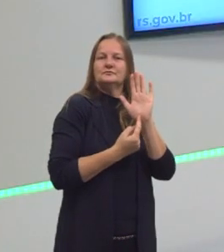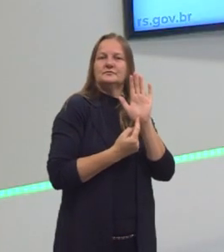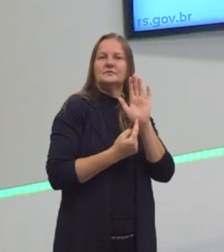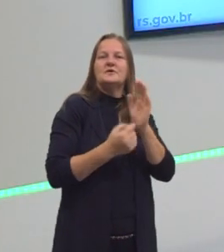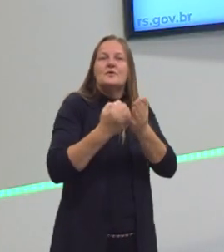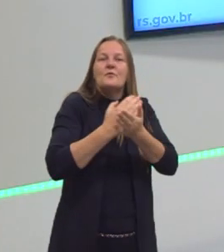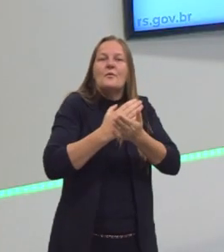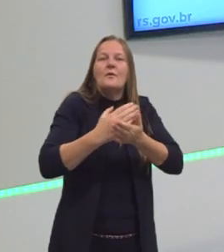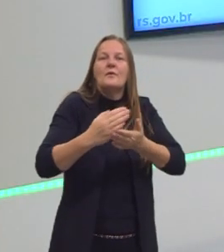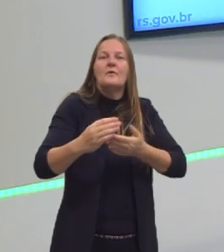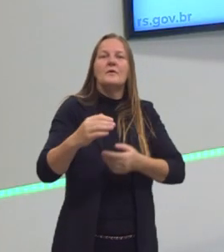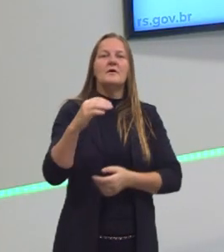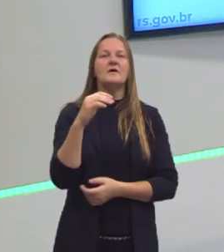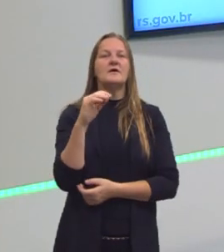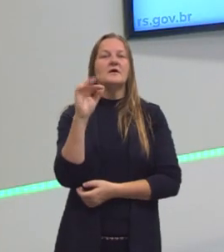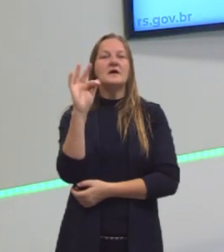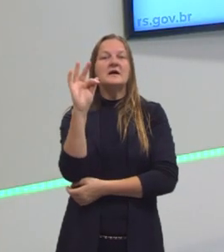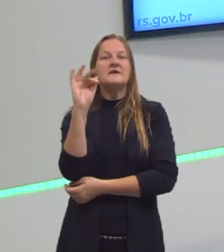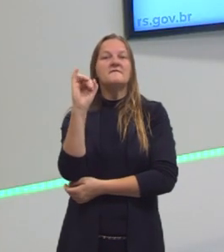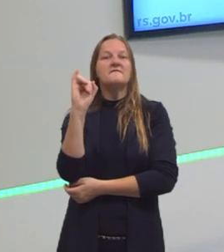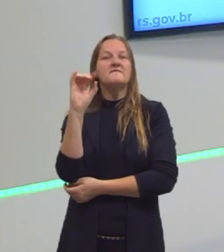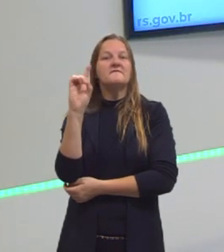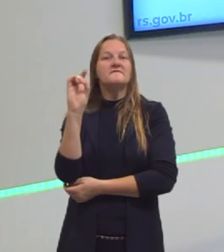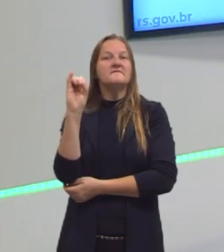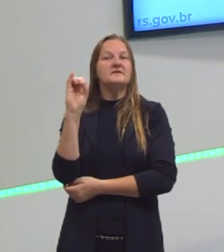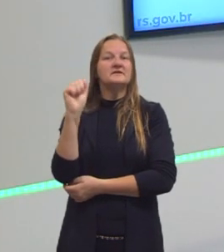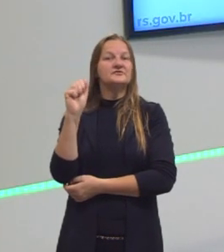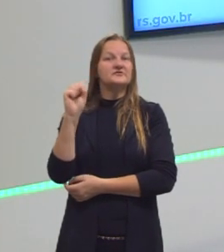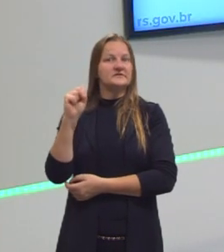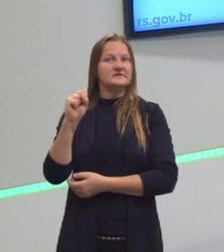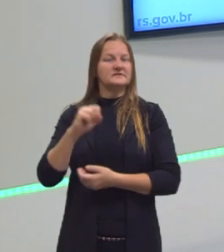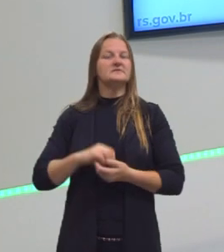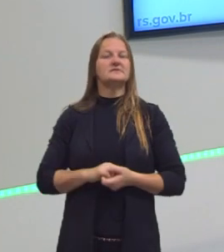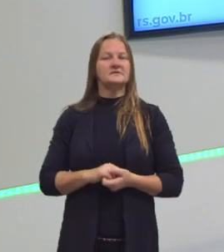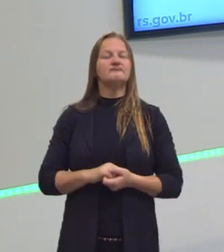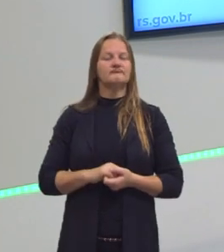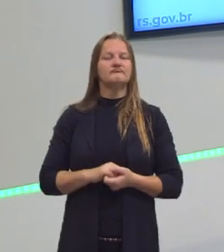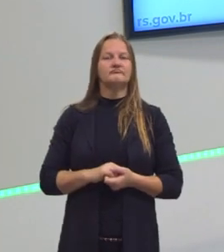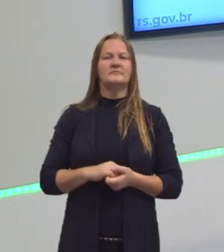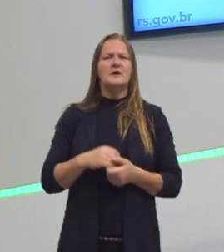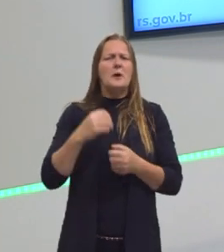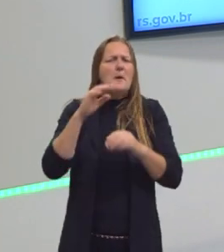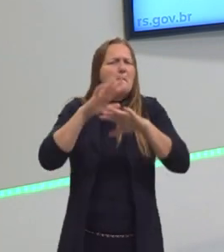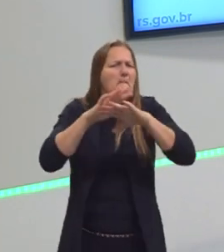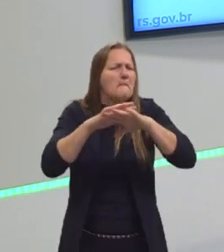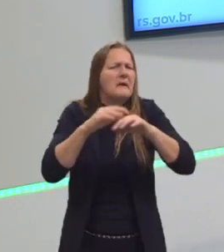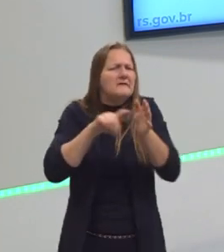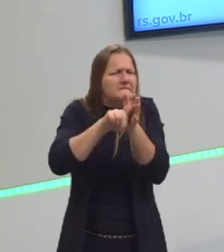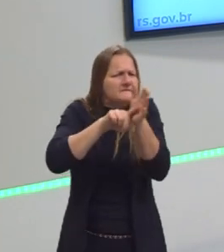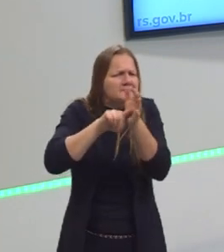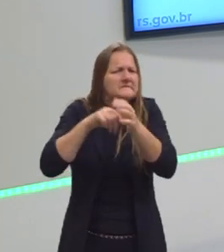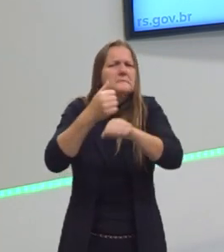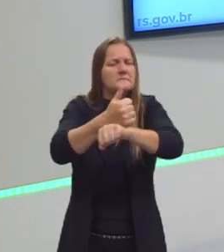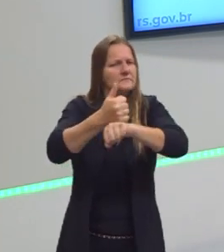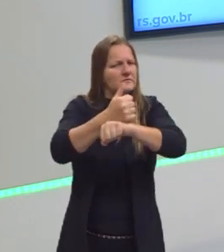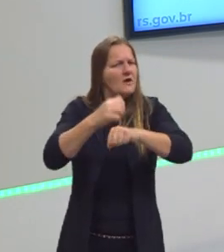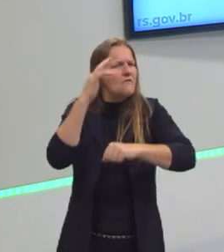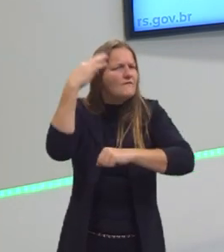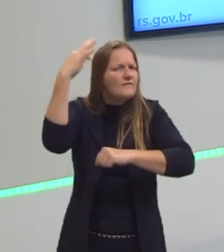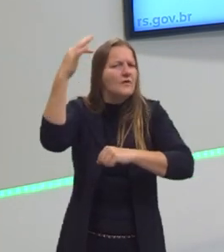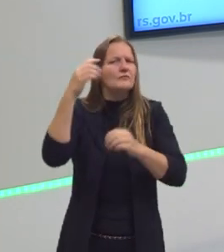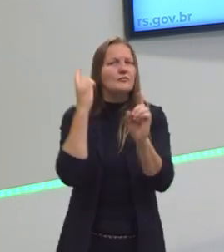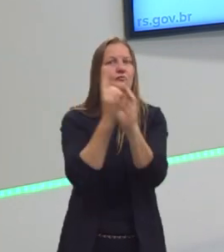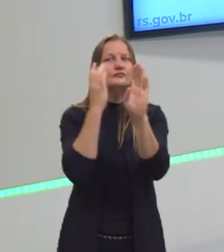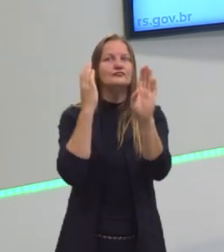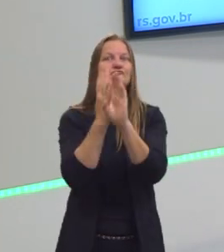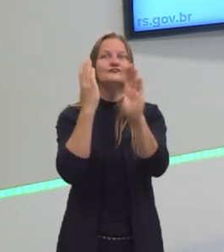inicial de Fidias. Então, na antiguidade, matemáticos, filósofos, foram descobrindo essas coisas,